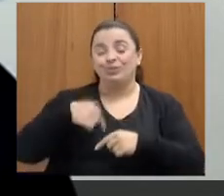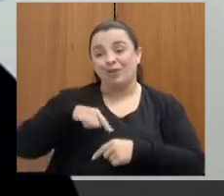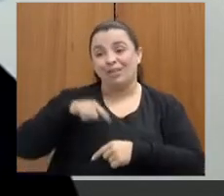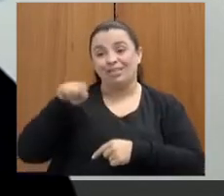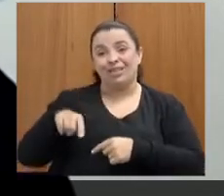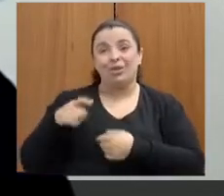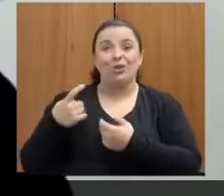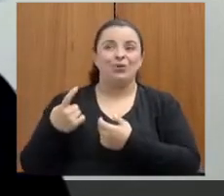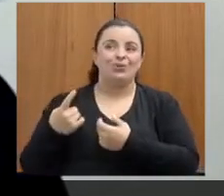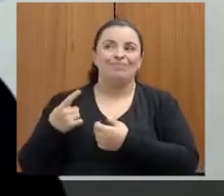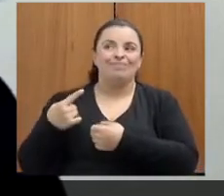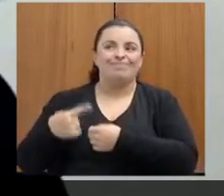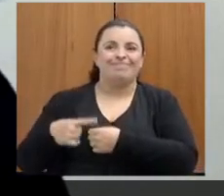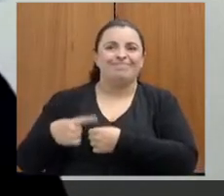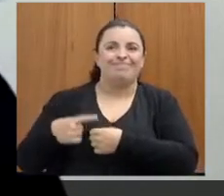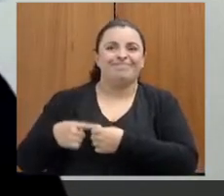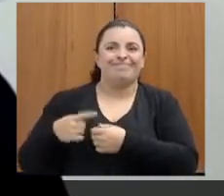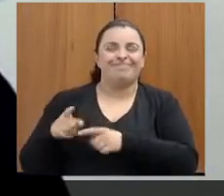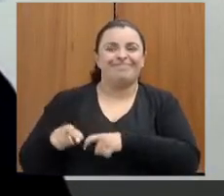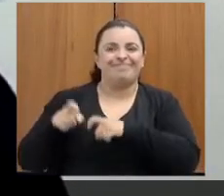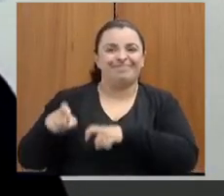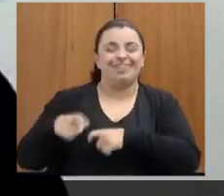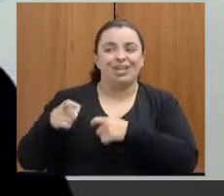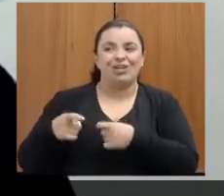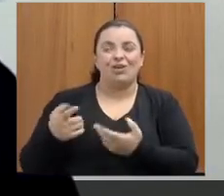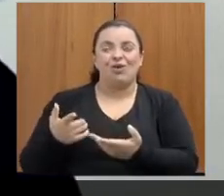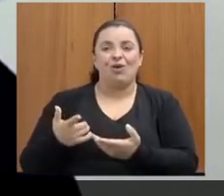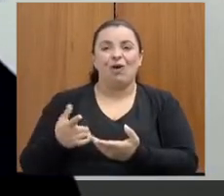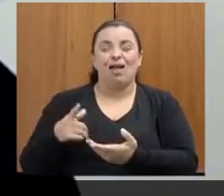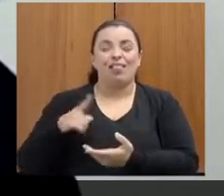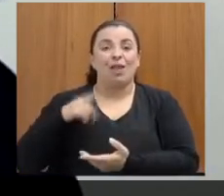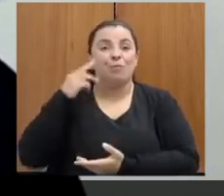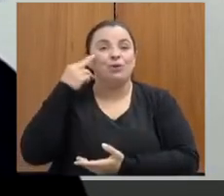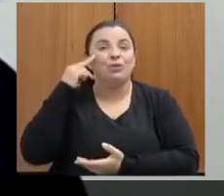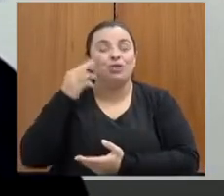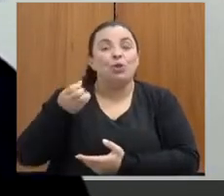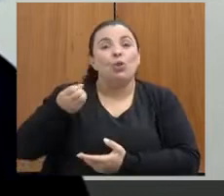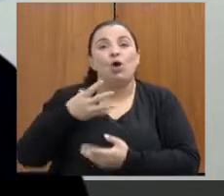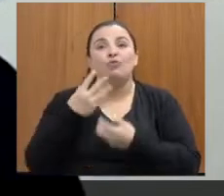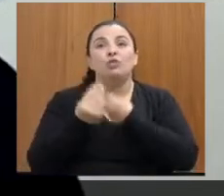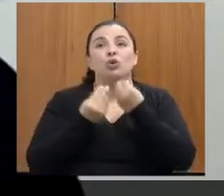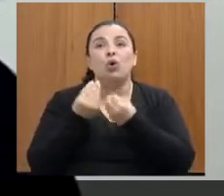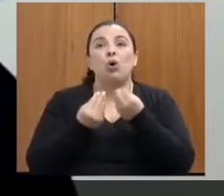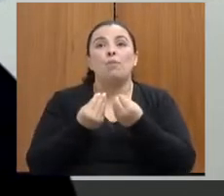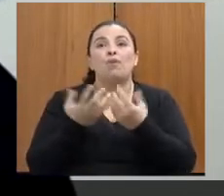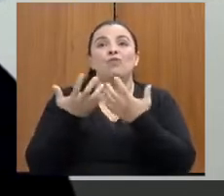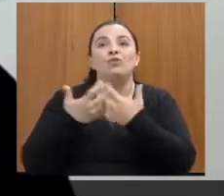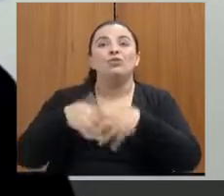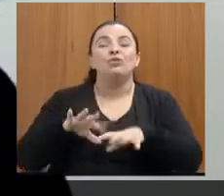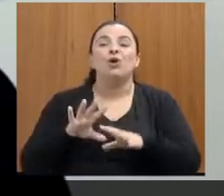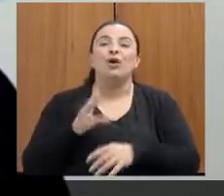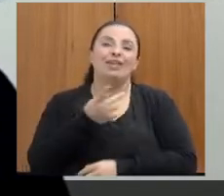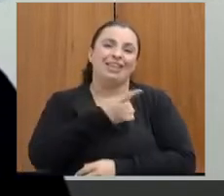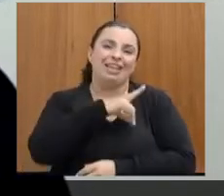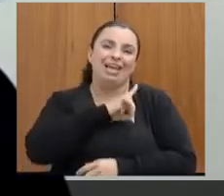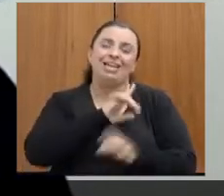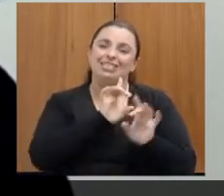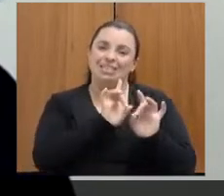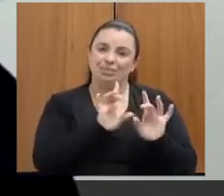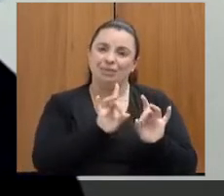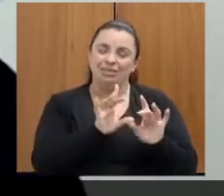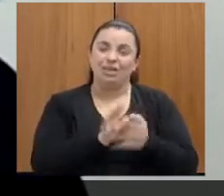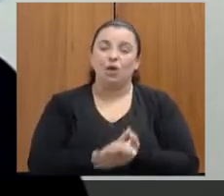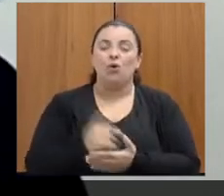temos uma outra noção de como funciona as delegacias especializadas. Muito obrigada por tudo, agradeço a